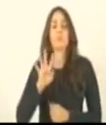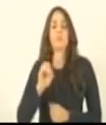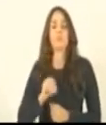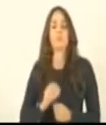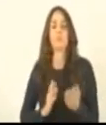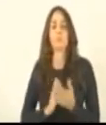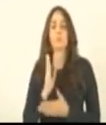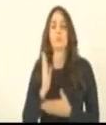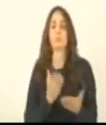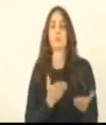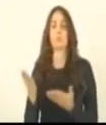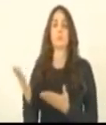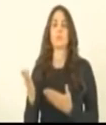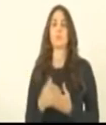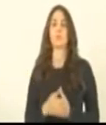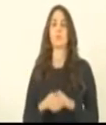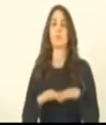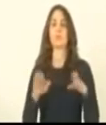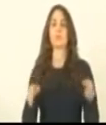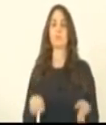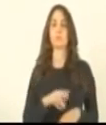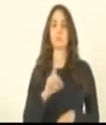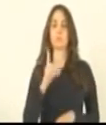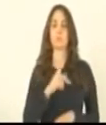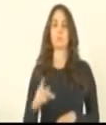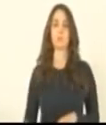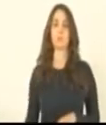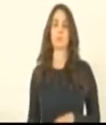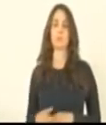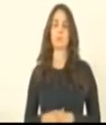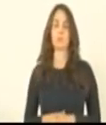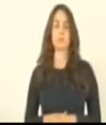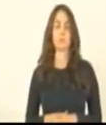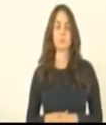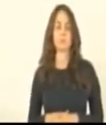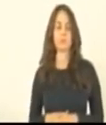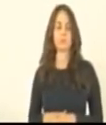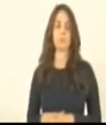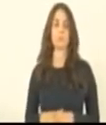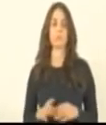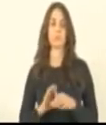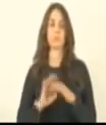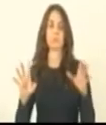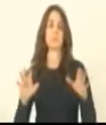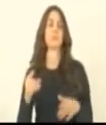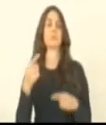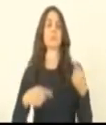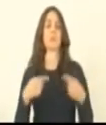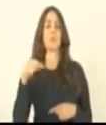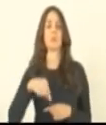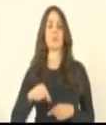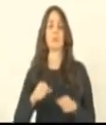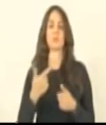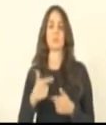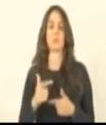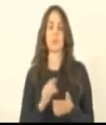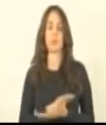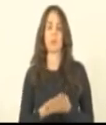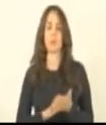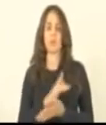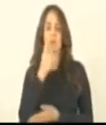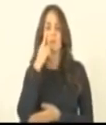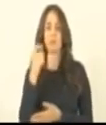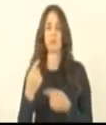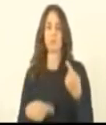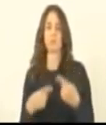do veto. Presidente, devolvo a matéria à presidência. Aprovado a manutenção do veto na CCJ. Coloco a matéria em discussão no plenário. Não havendo quem queira discutir.